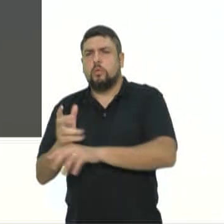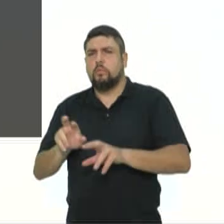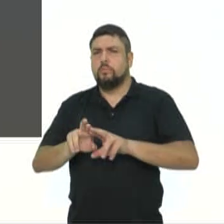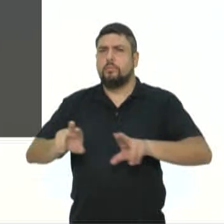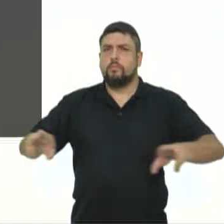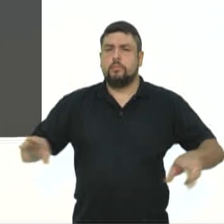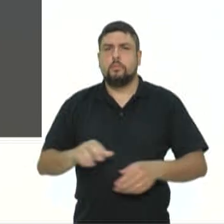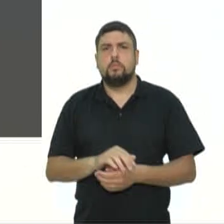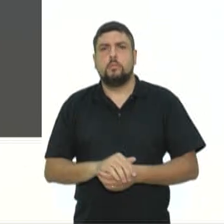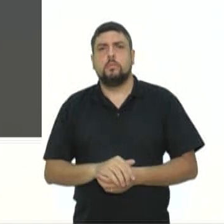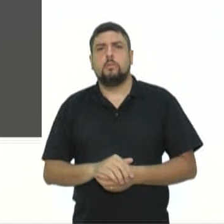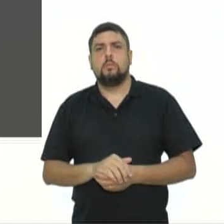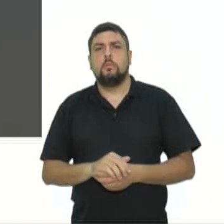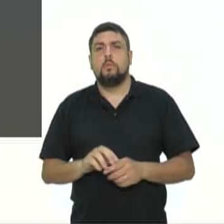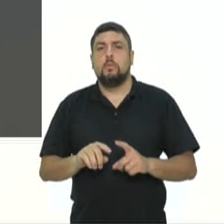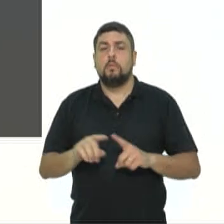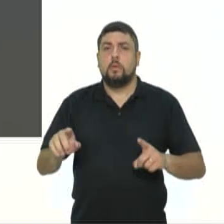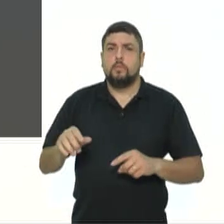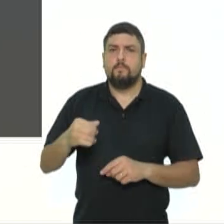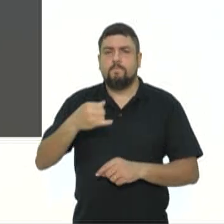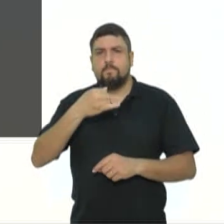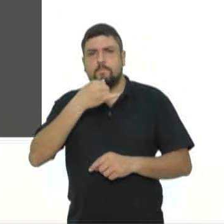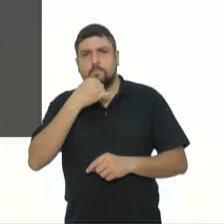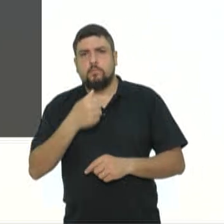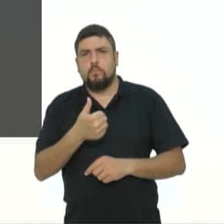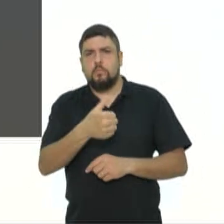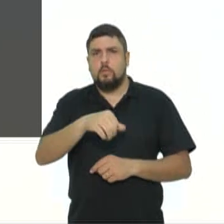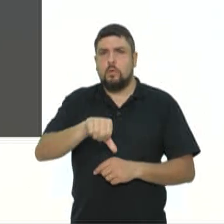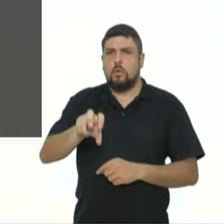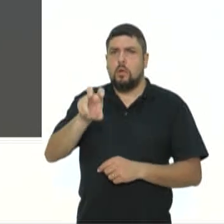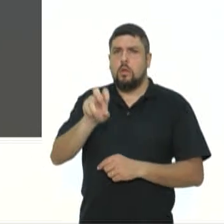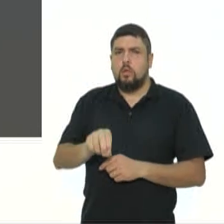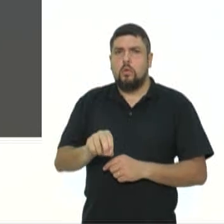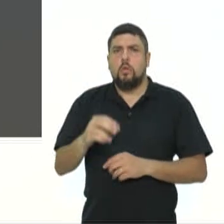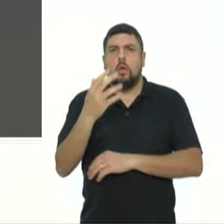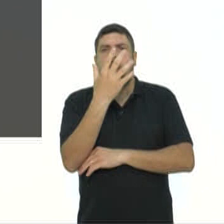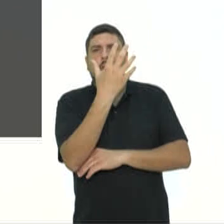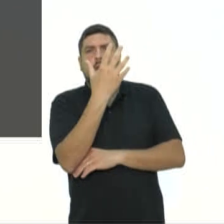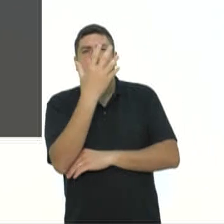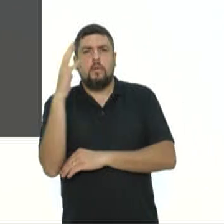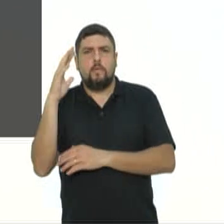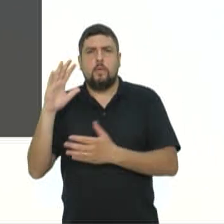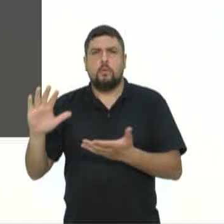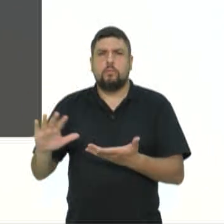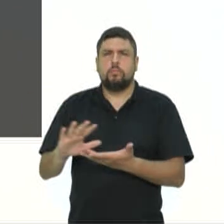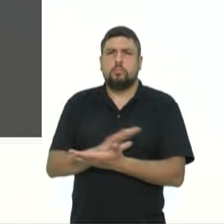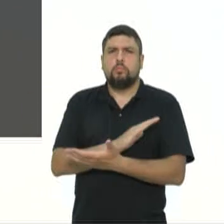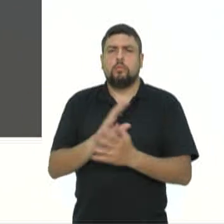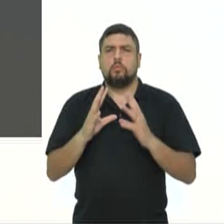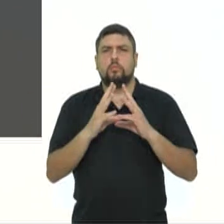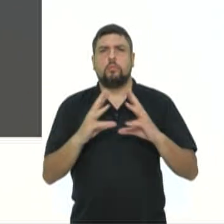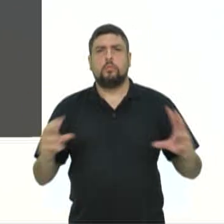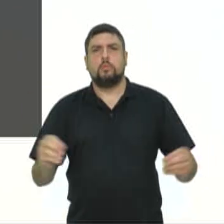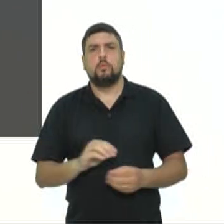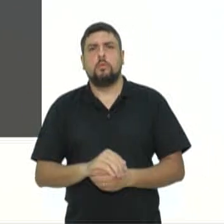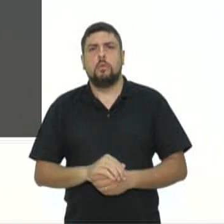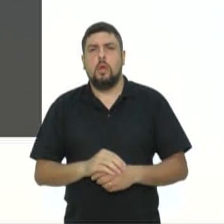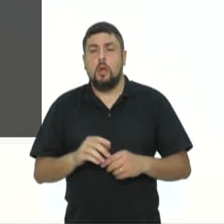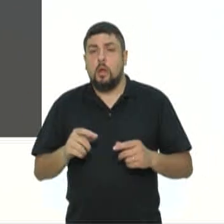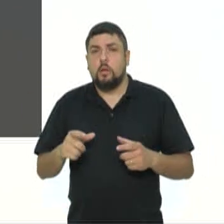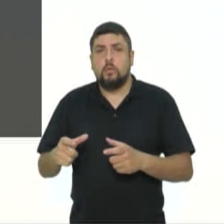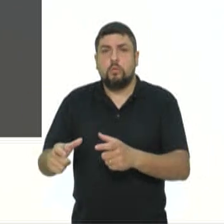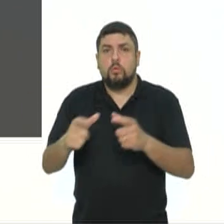Infelizmente, desde a década de 1950, essa tipologia de floresta desapareceu quase por completo. Os espaços onde ela se